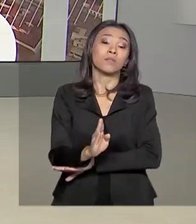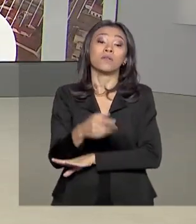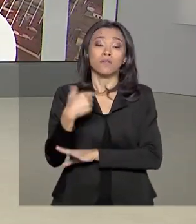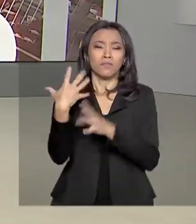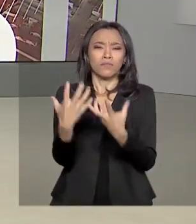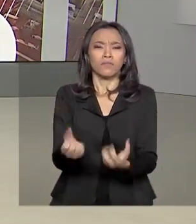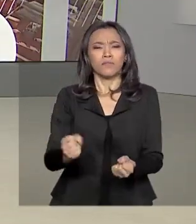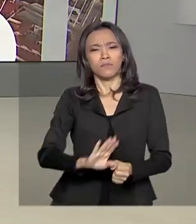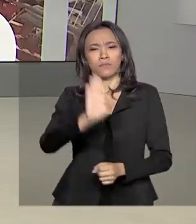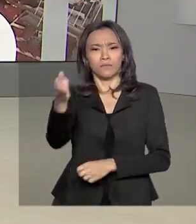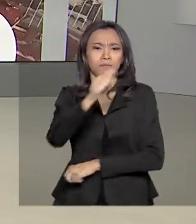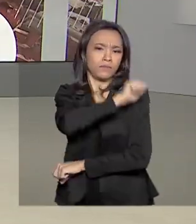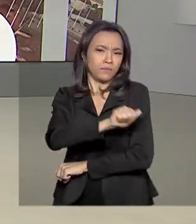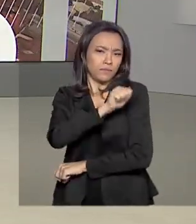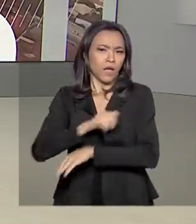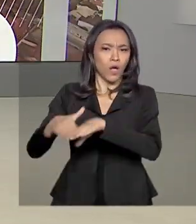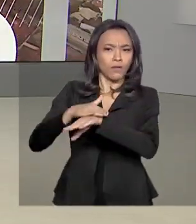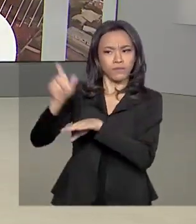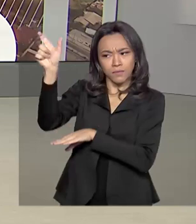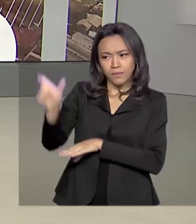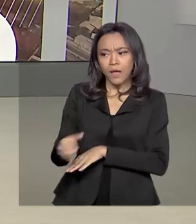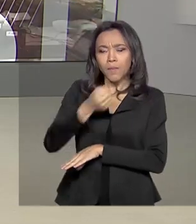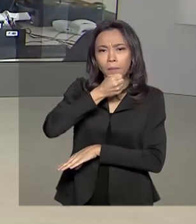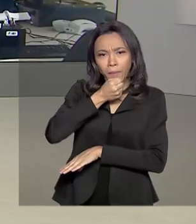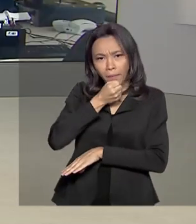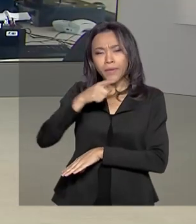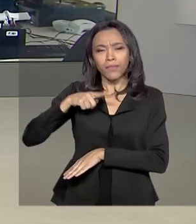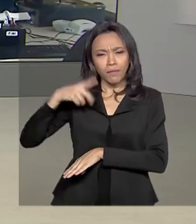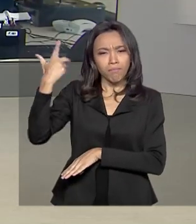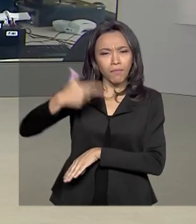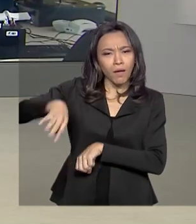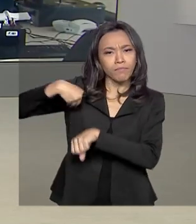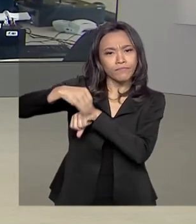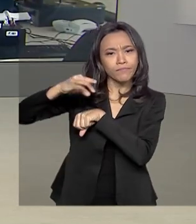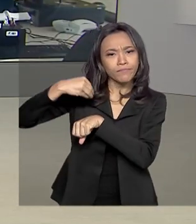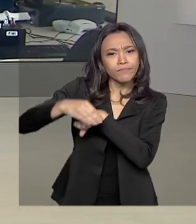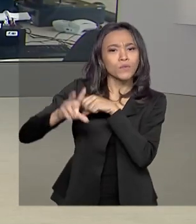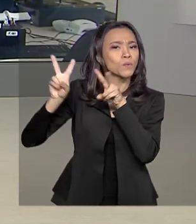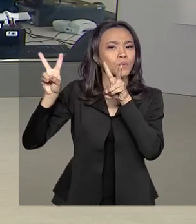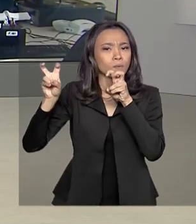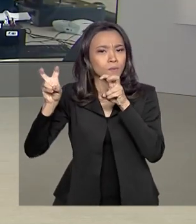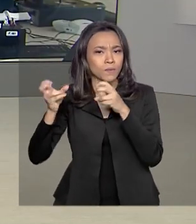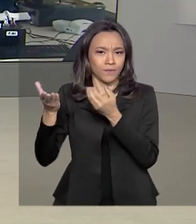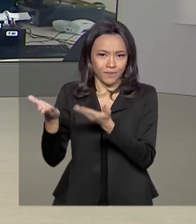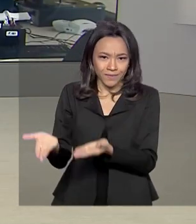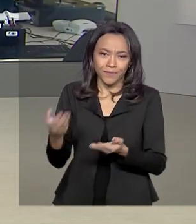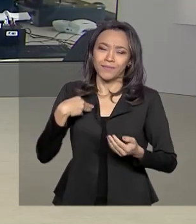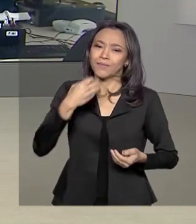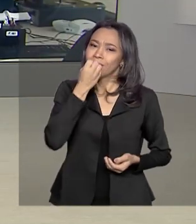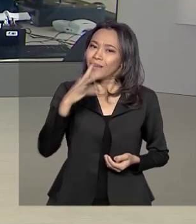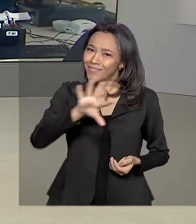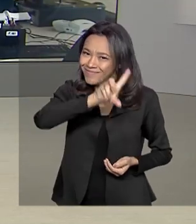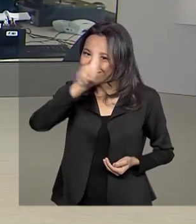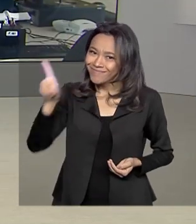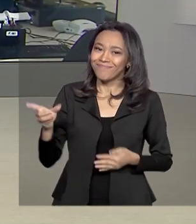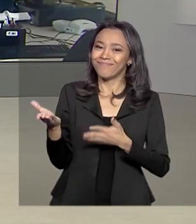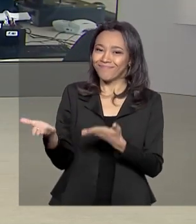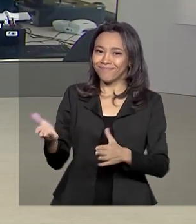Janeiro conversar ao vivo com a repórter Cláudia Boiunga, que tem mais informações pra gente sobre o assunto. Bom dia, Cláudia.